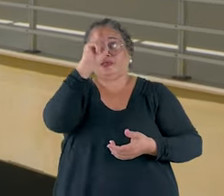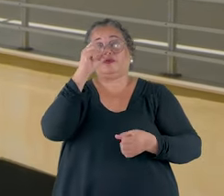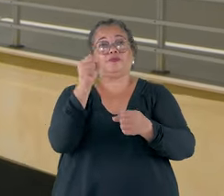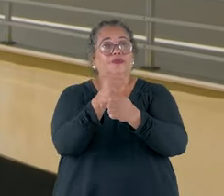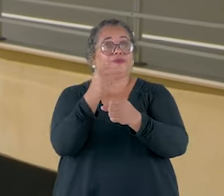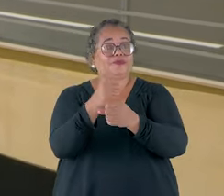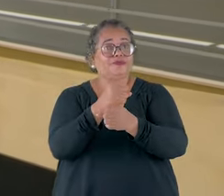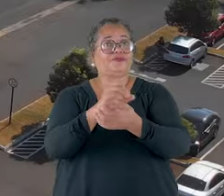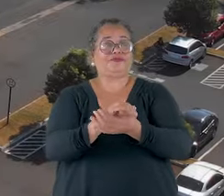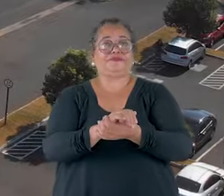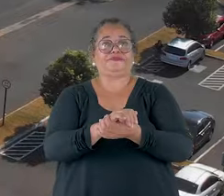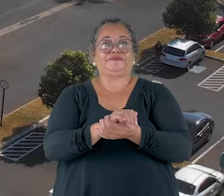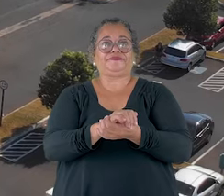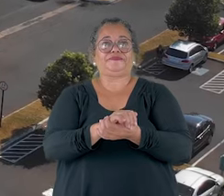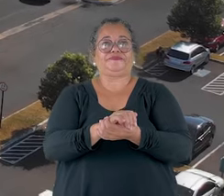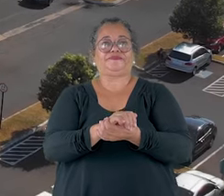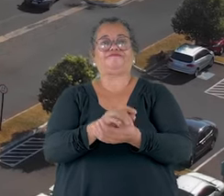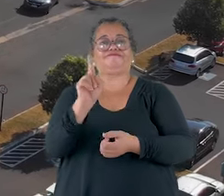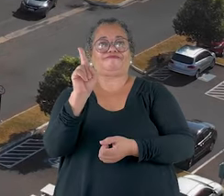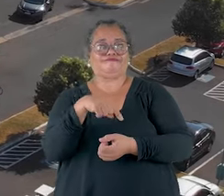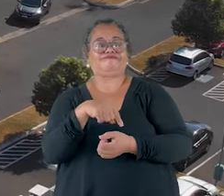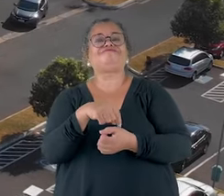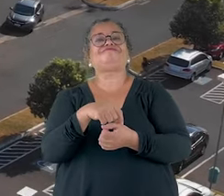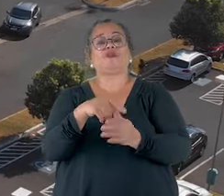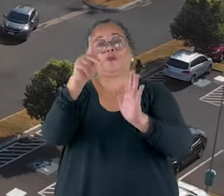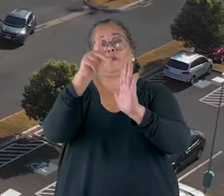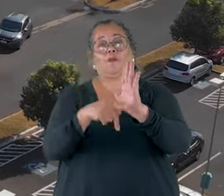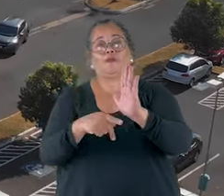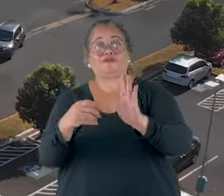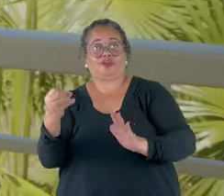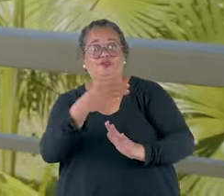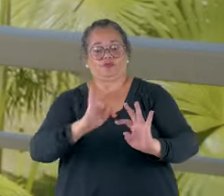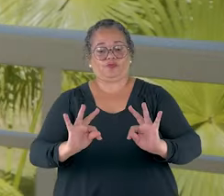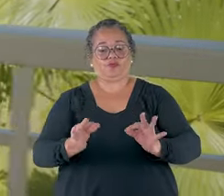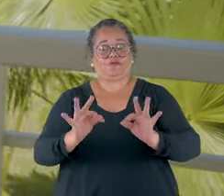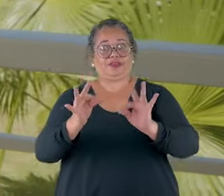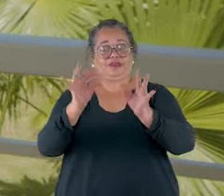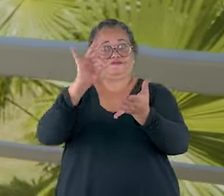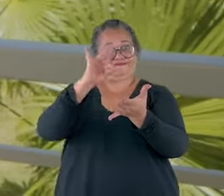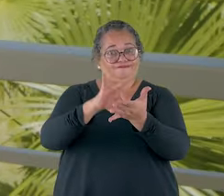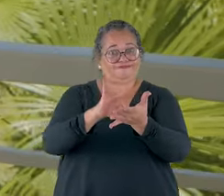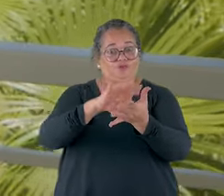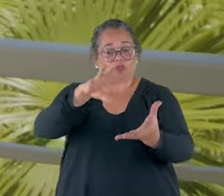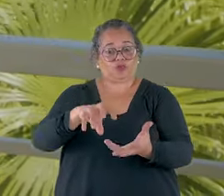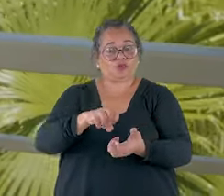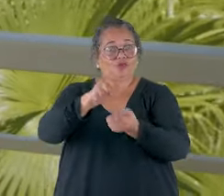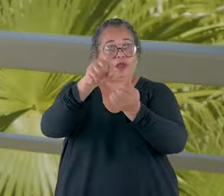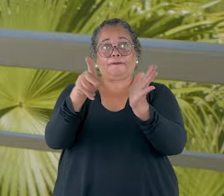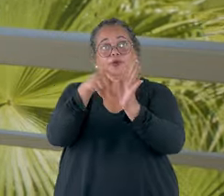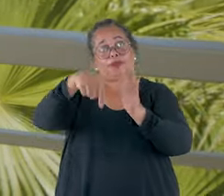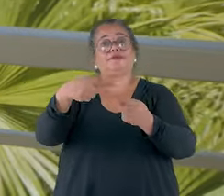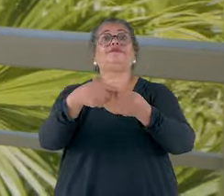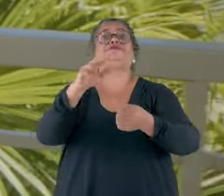hospitais construídos. Isso garantiu um projeto ultramoderno, eficiente, sustentável e